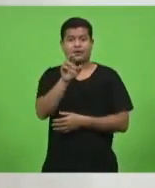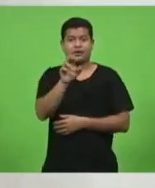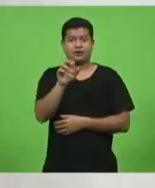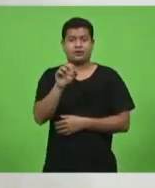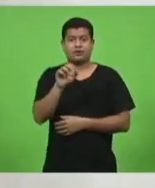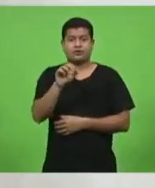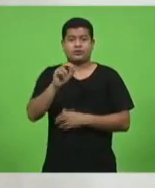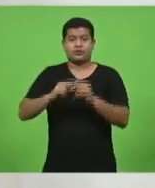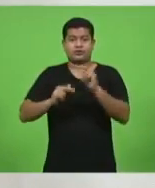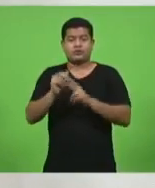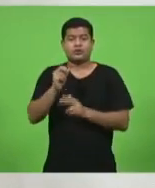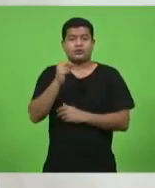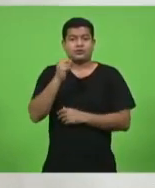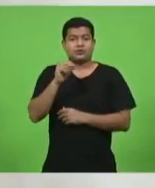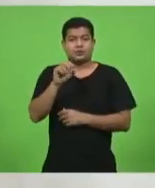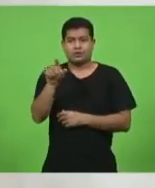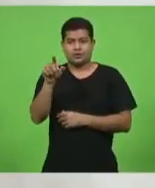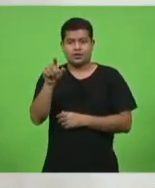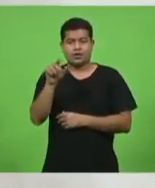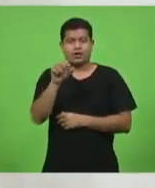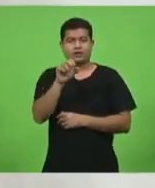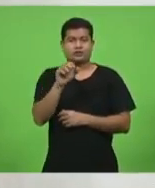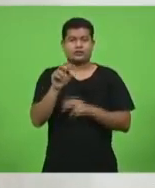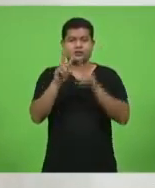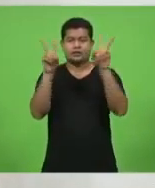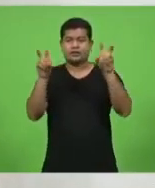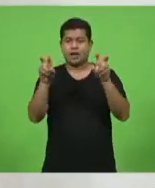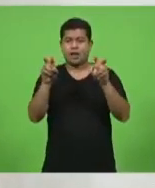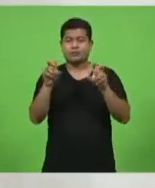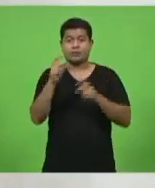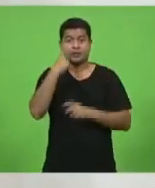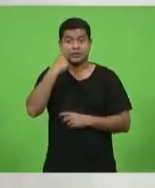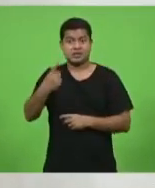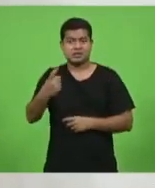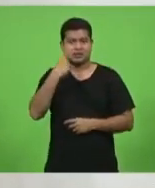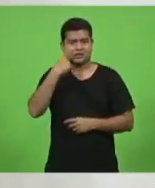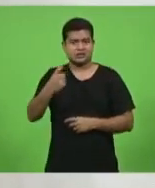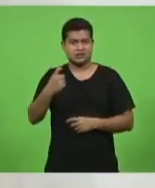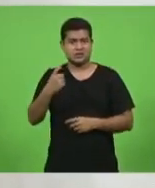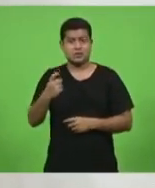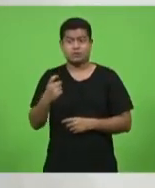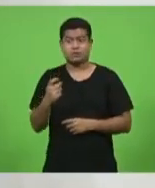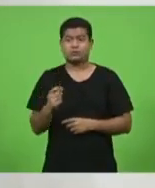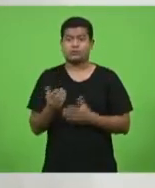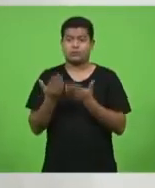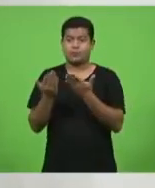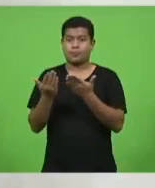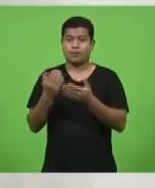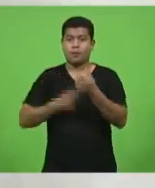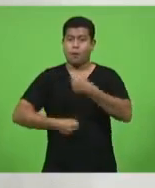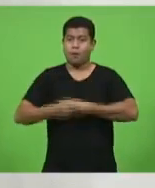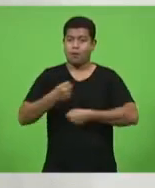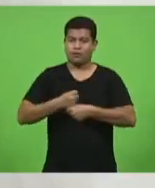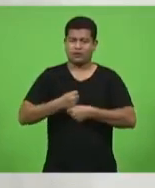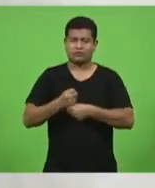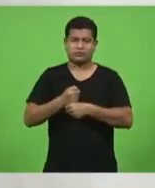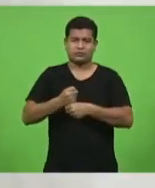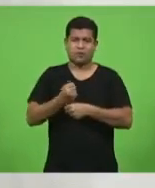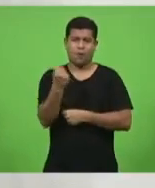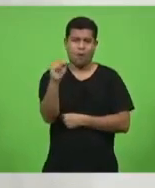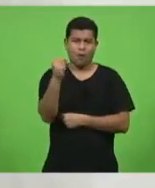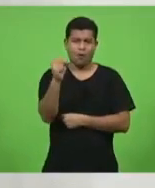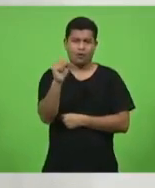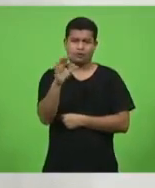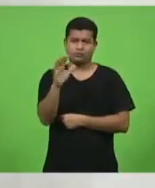revistas superinteressantes de julho de 2012, oito anos para nove anos atrás, deputado Silvio, falava numa